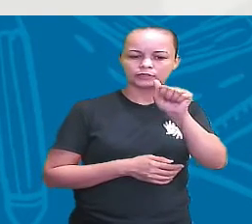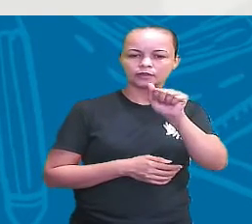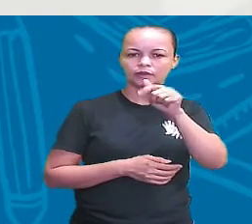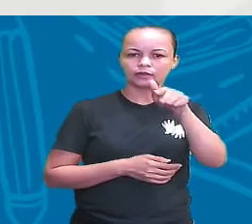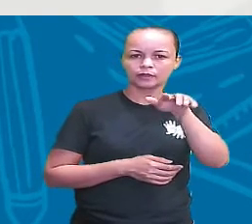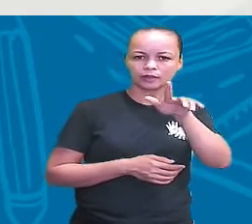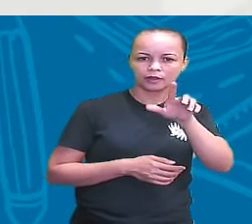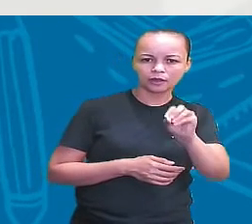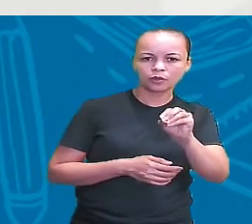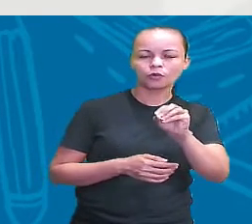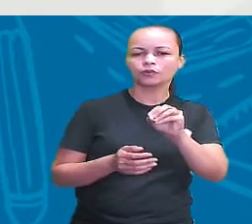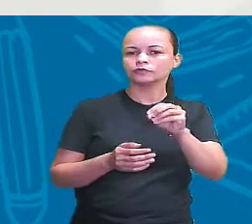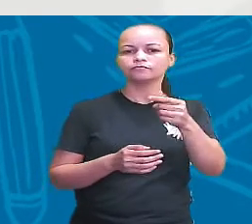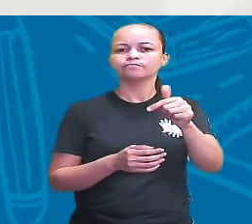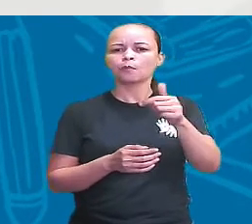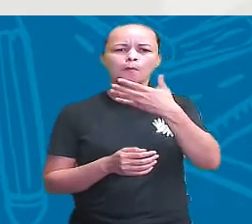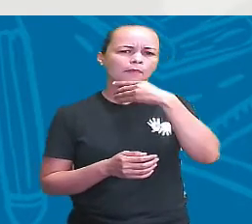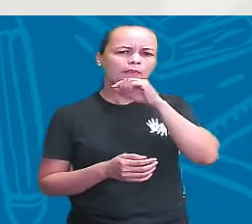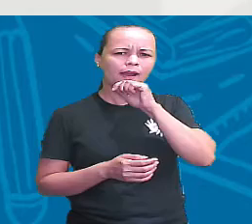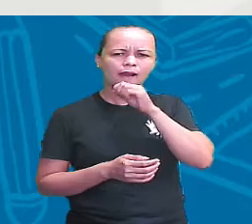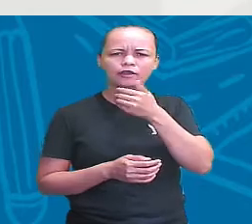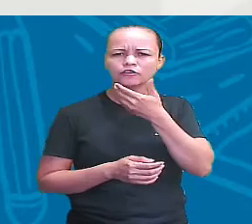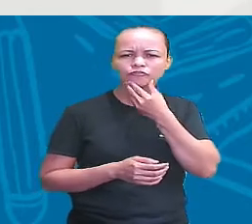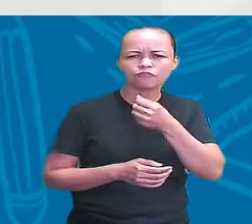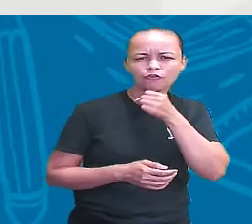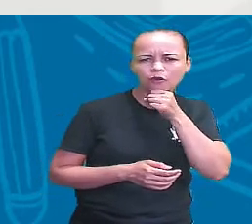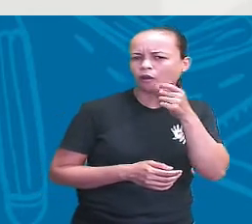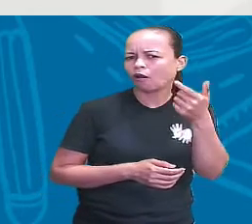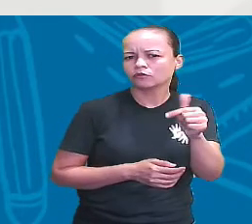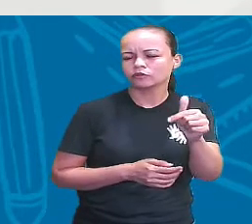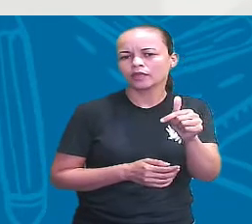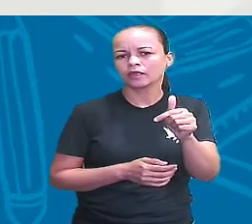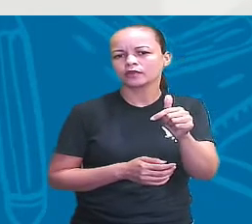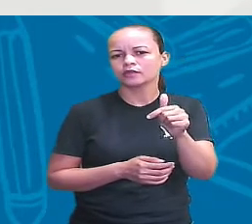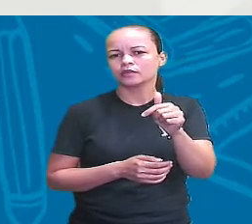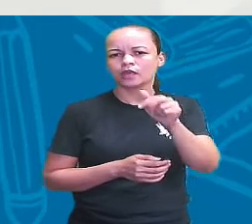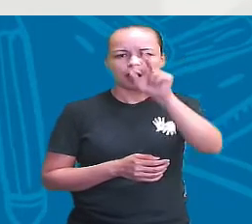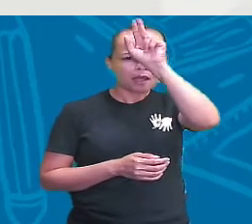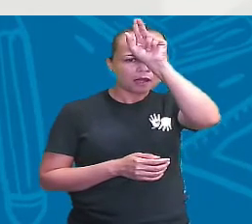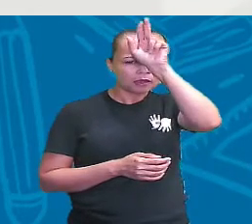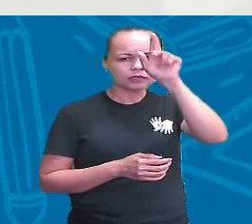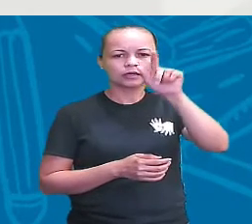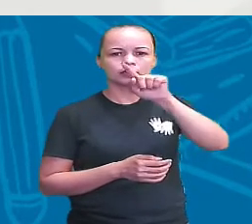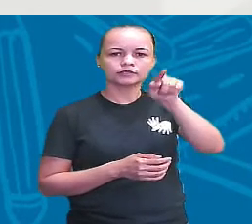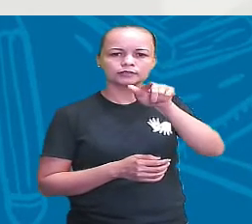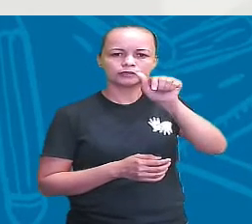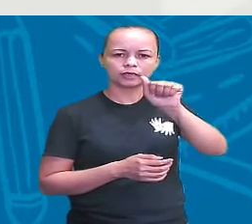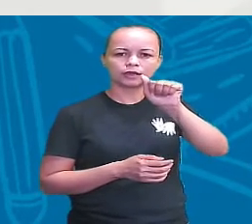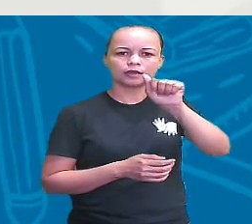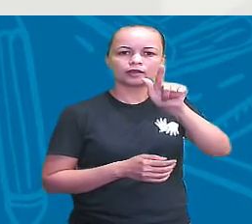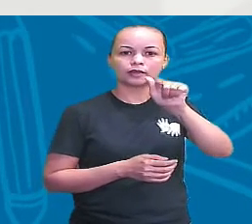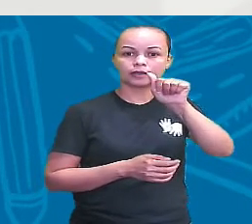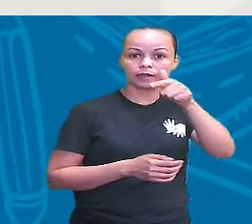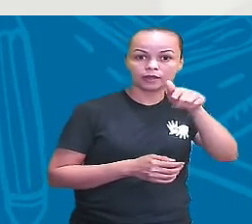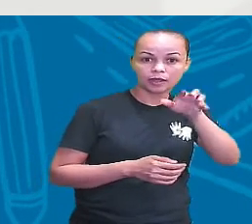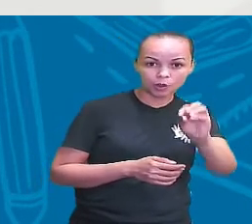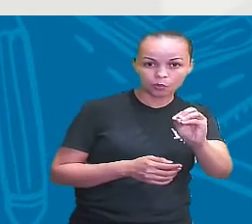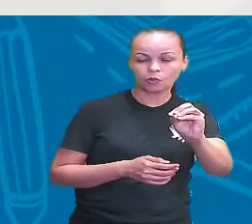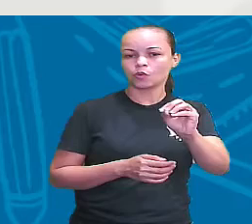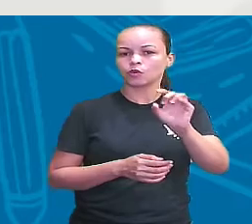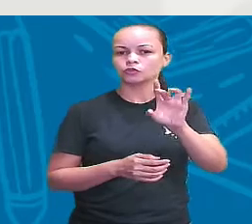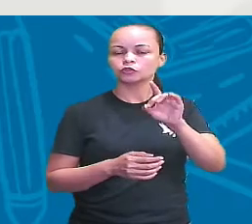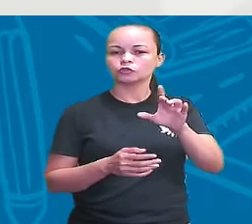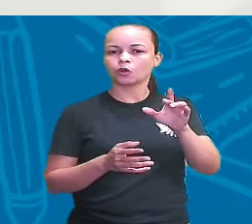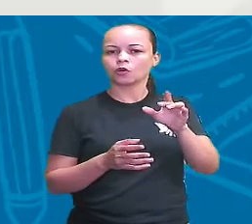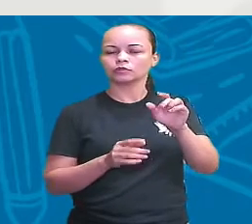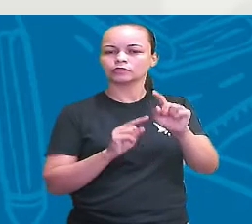que você ouviu. Não tem pai, não tem avô. Por que, gente? Ele só se originou, né? Ah, melhor, vou fazer uma retificação. Ele não